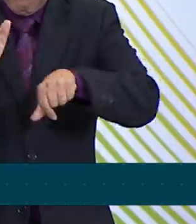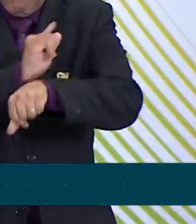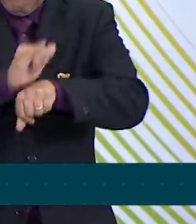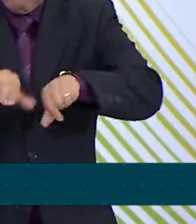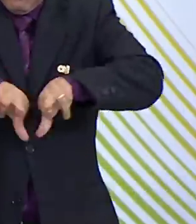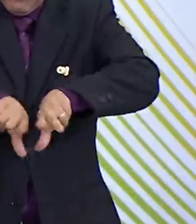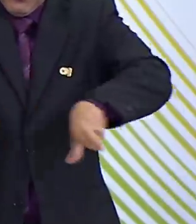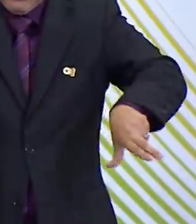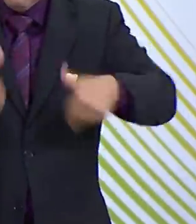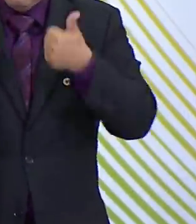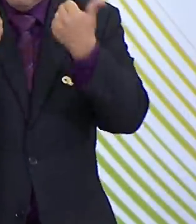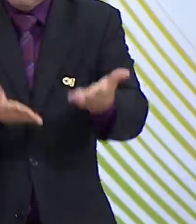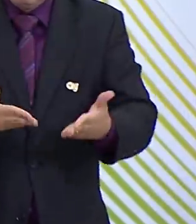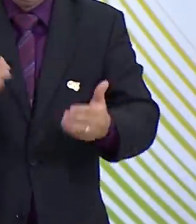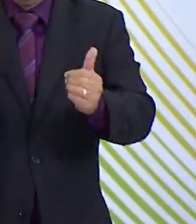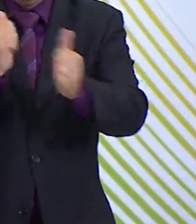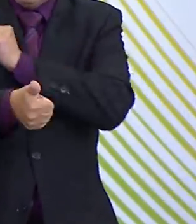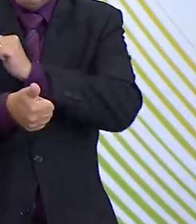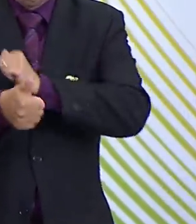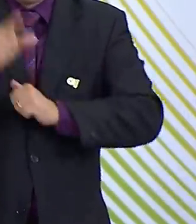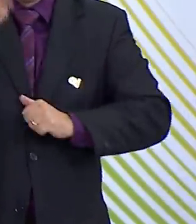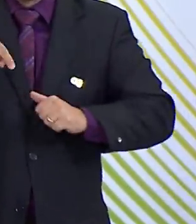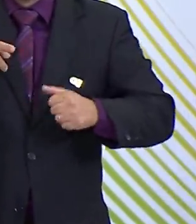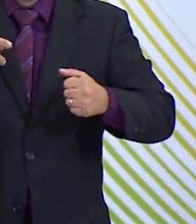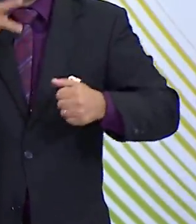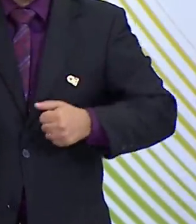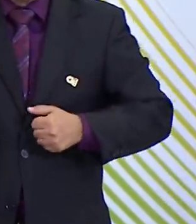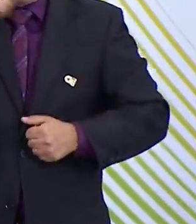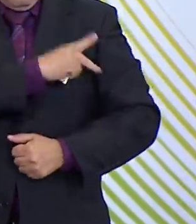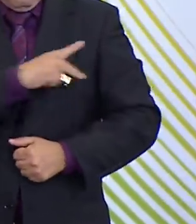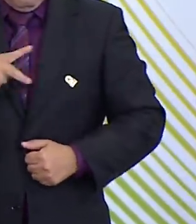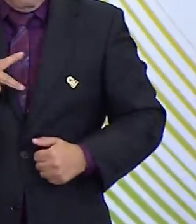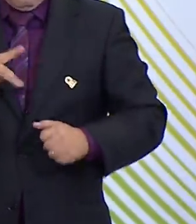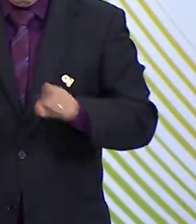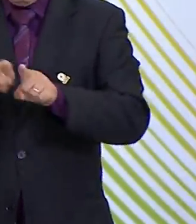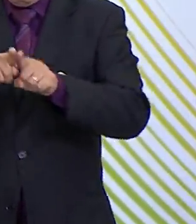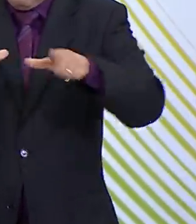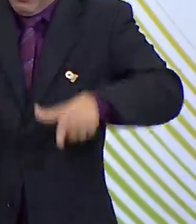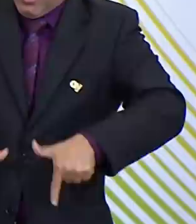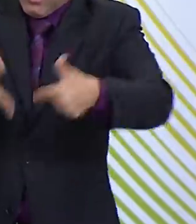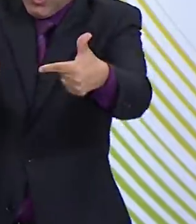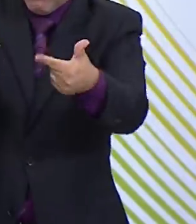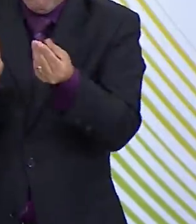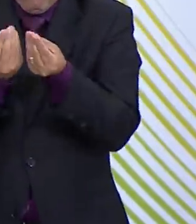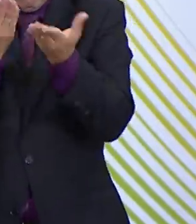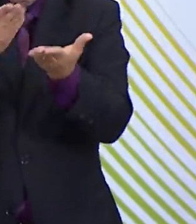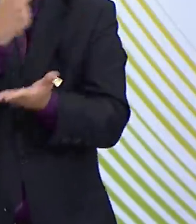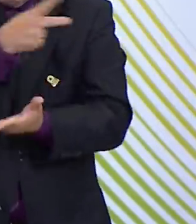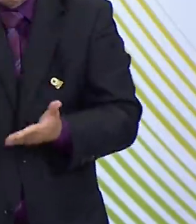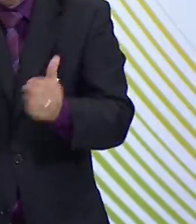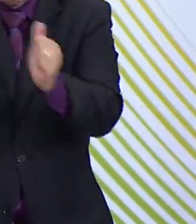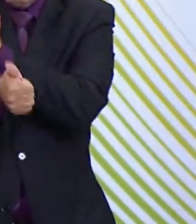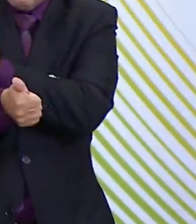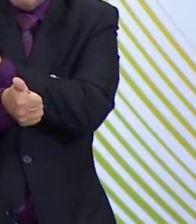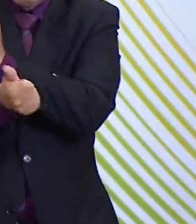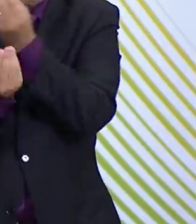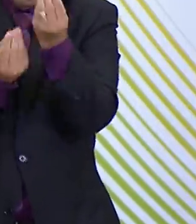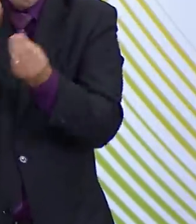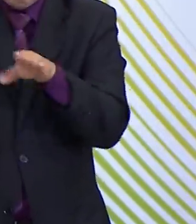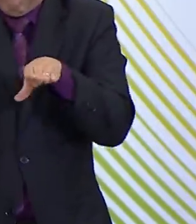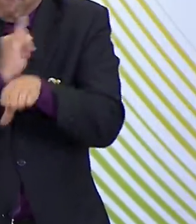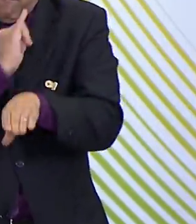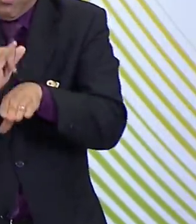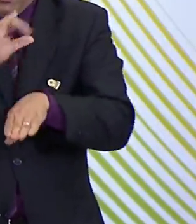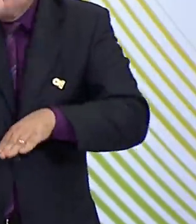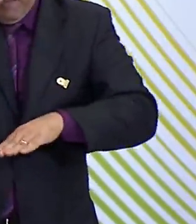desenvolvimento do esporte. São políticas públicas e ações que oferecem a nossos atletas condições de se preparar